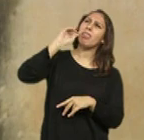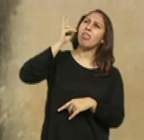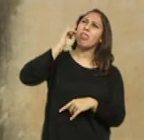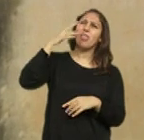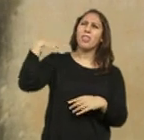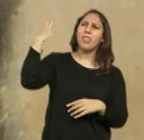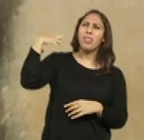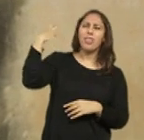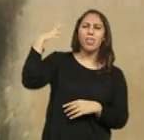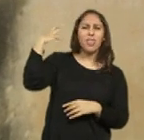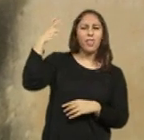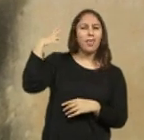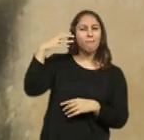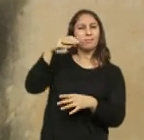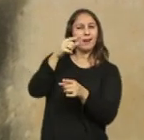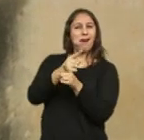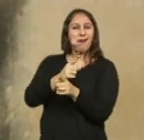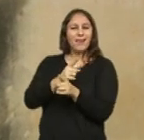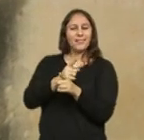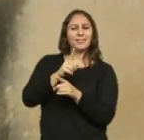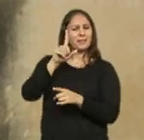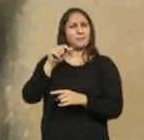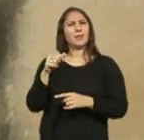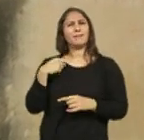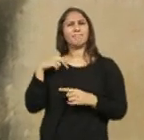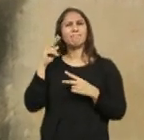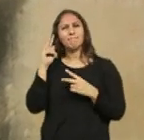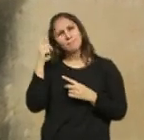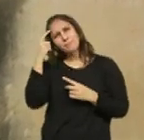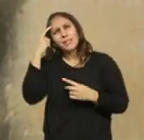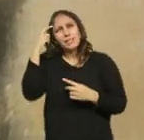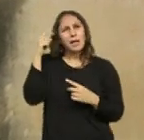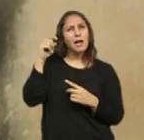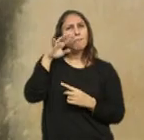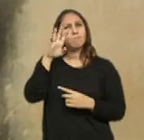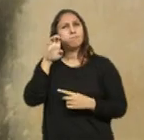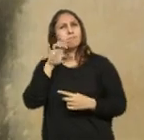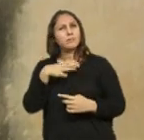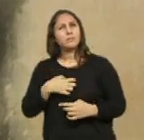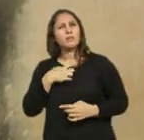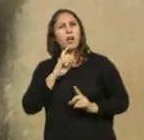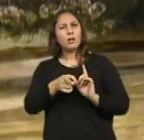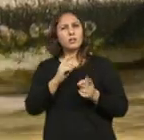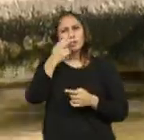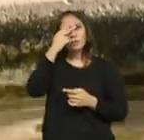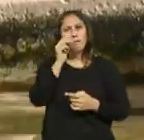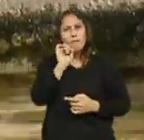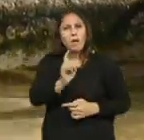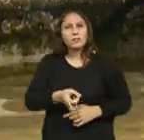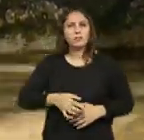este lugar e para se interrogarem até sobre a história e o significado deste jardim.